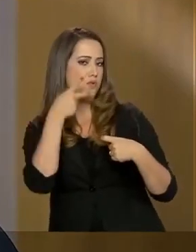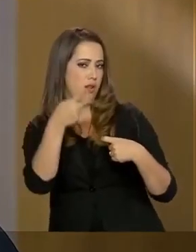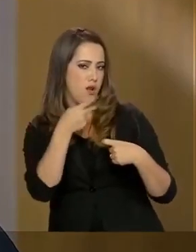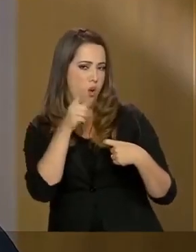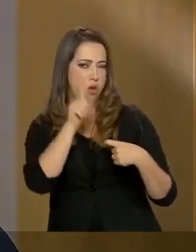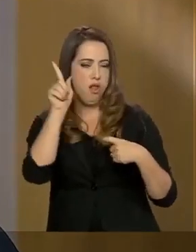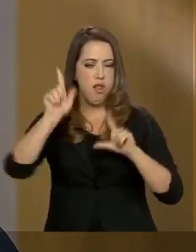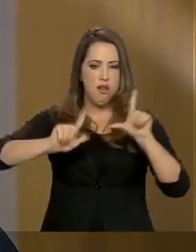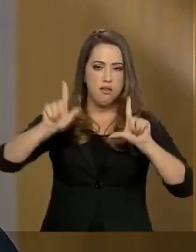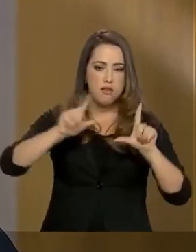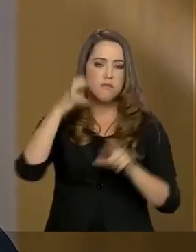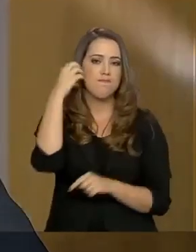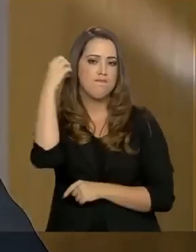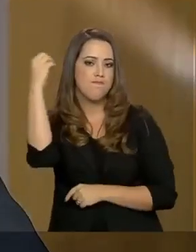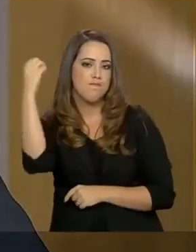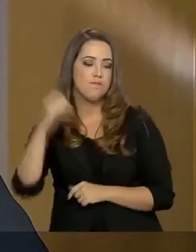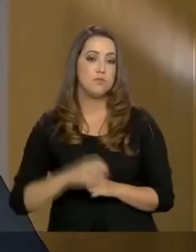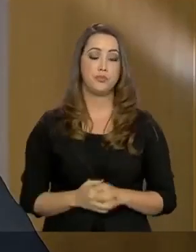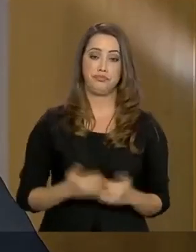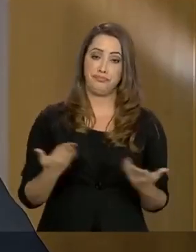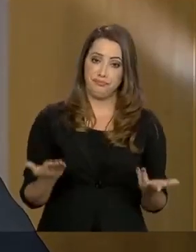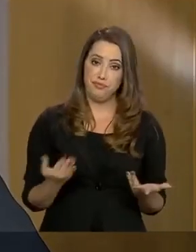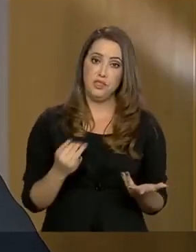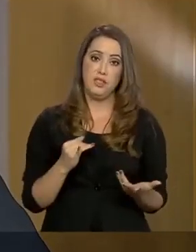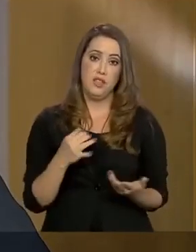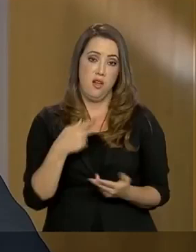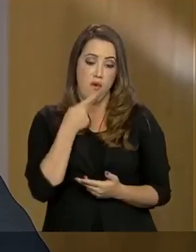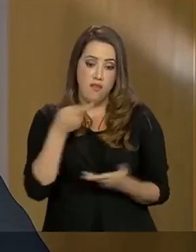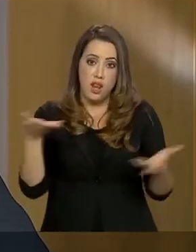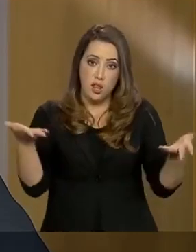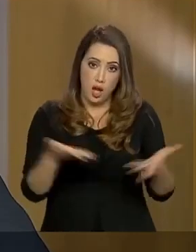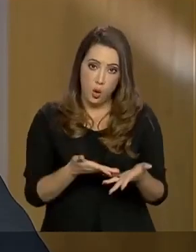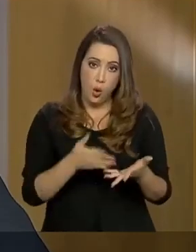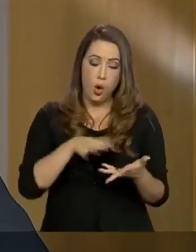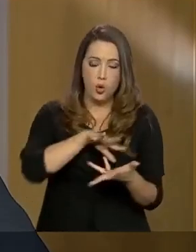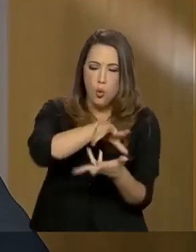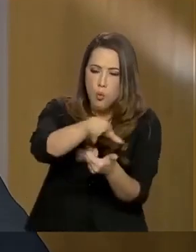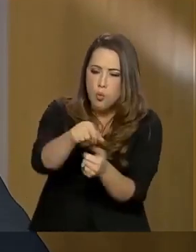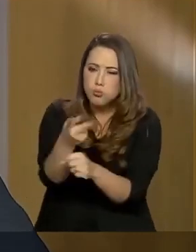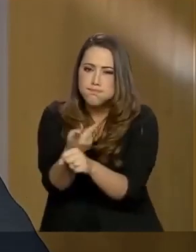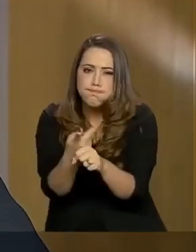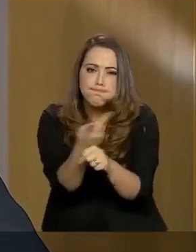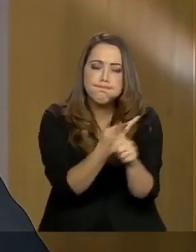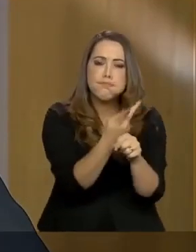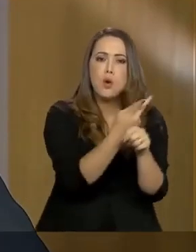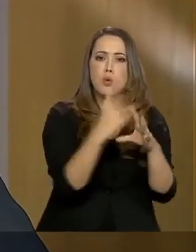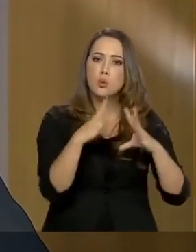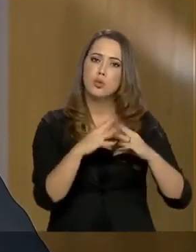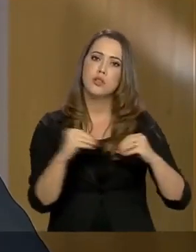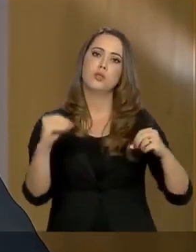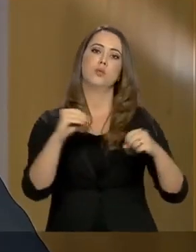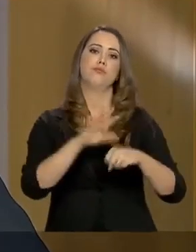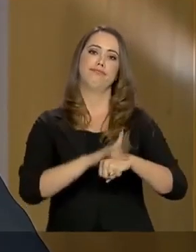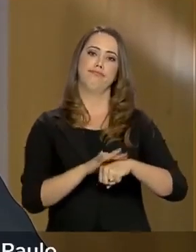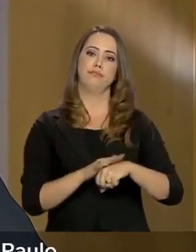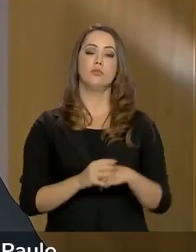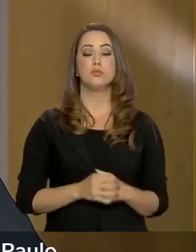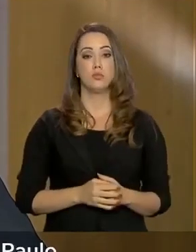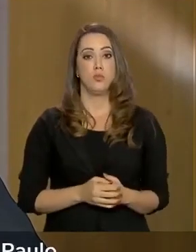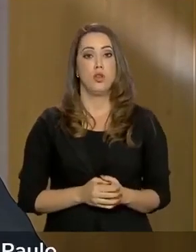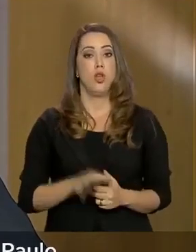daquela conhecida televisão. enquanto estou falando, o mundo busca um tratamento para a doença.